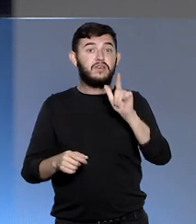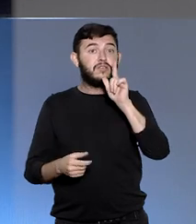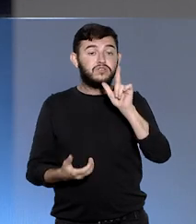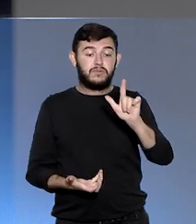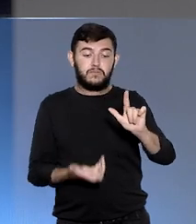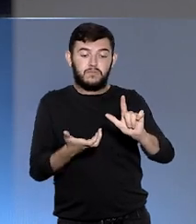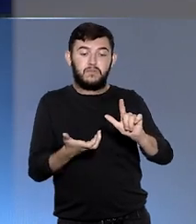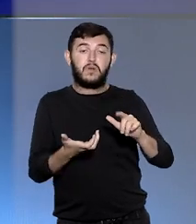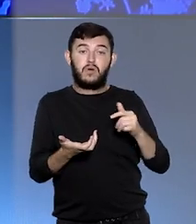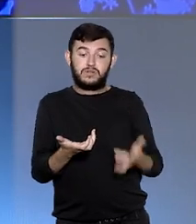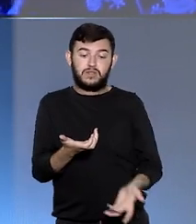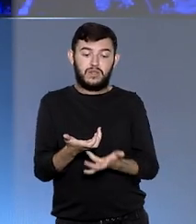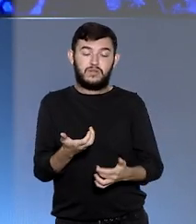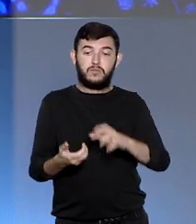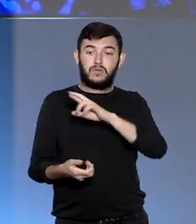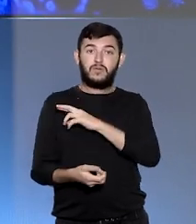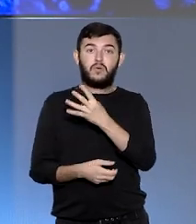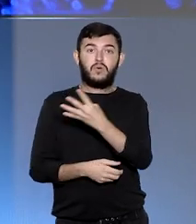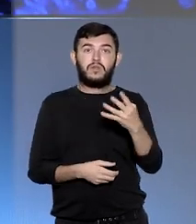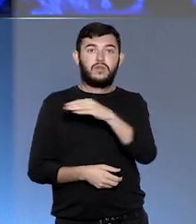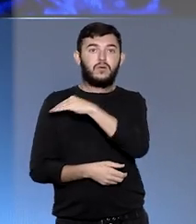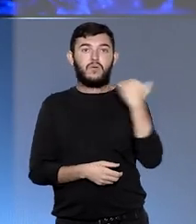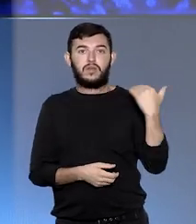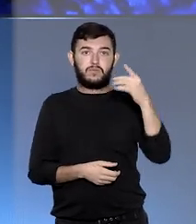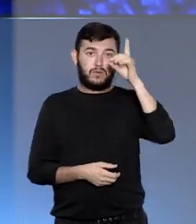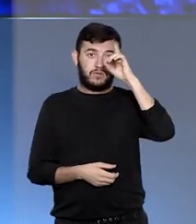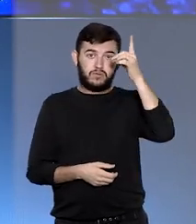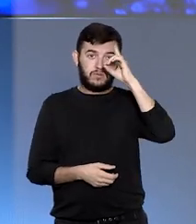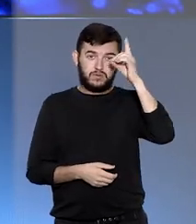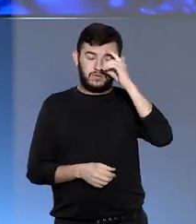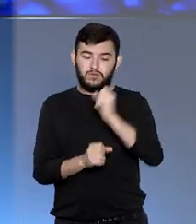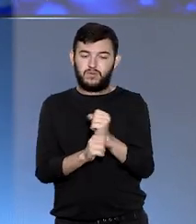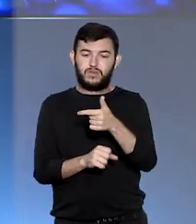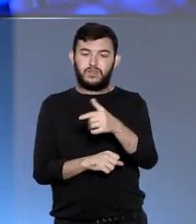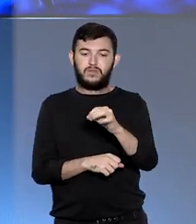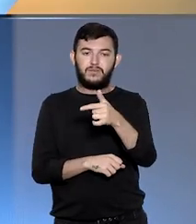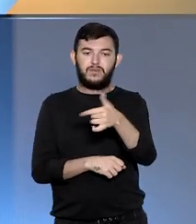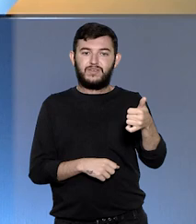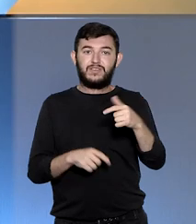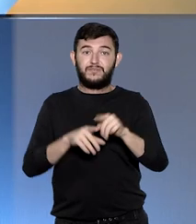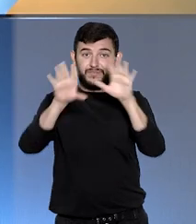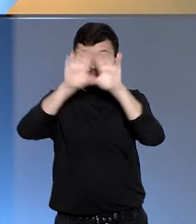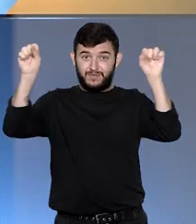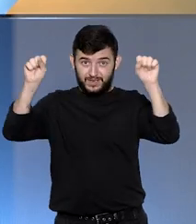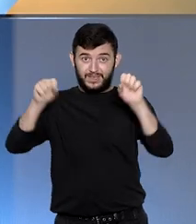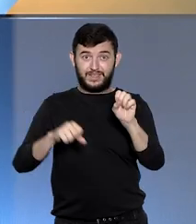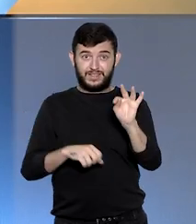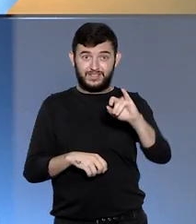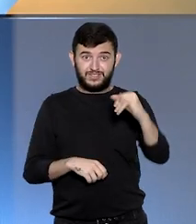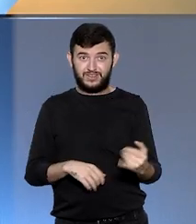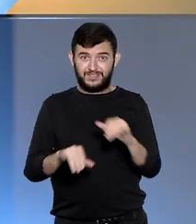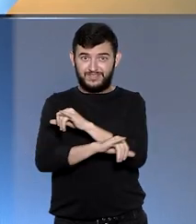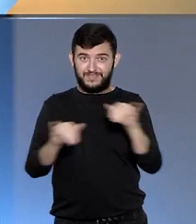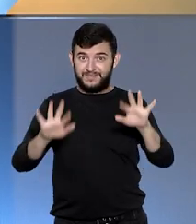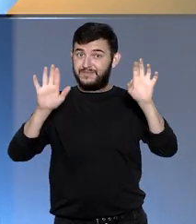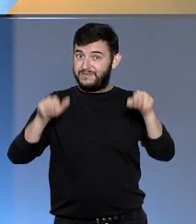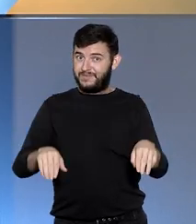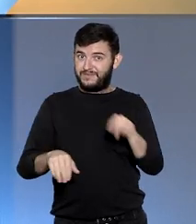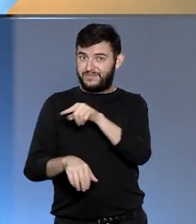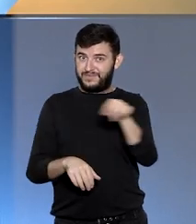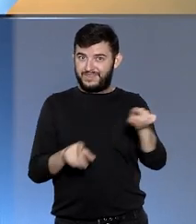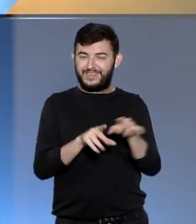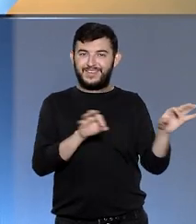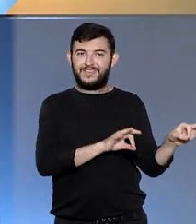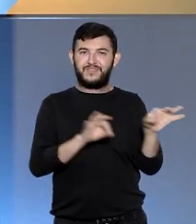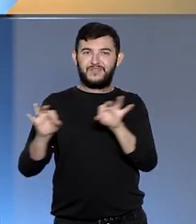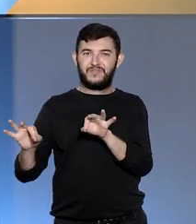causa de cerca de 44 mortes por dia em 2021. E o STJ Notícias já está no fim,